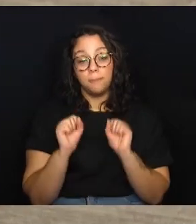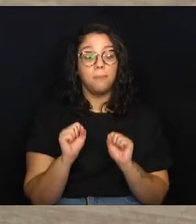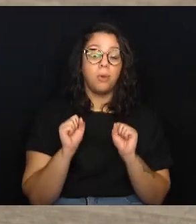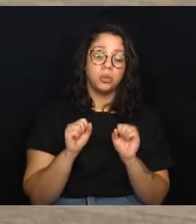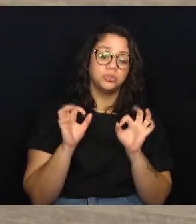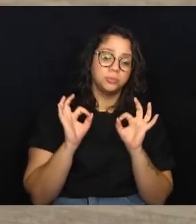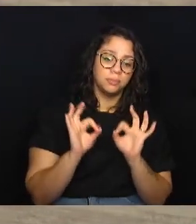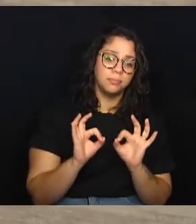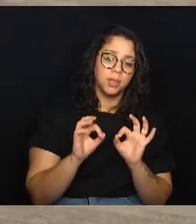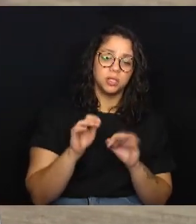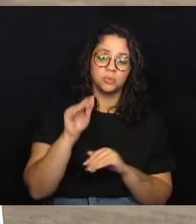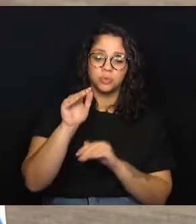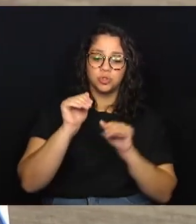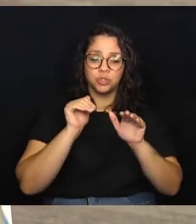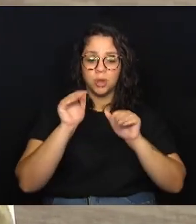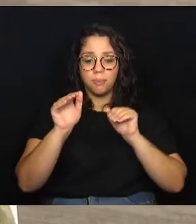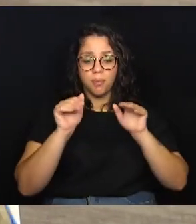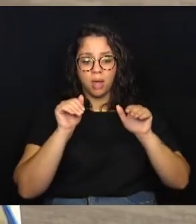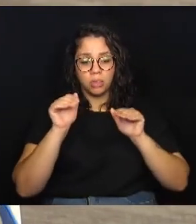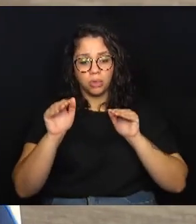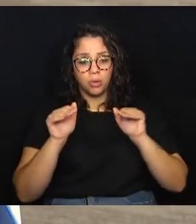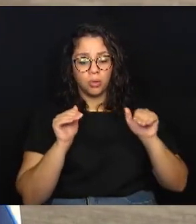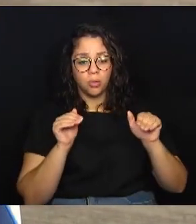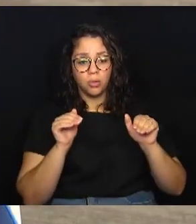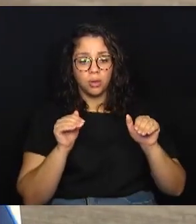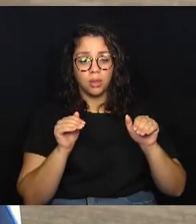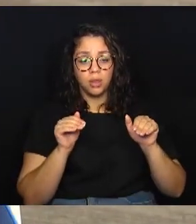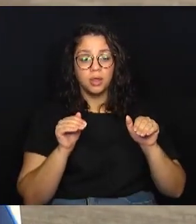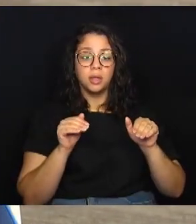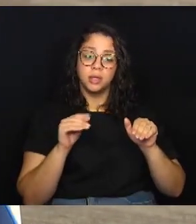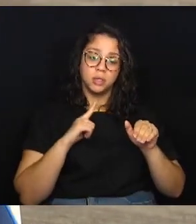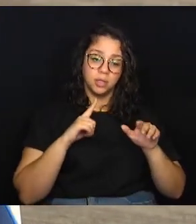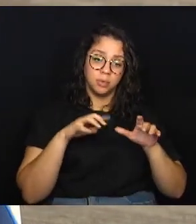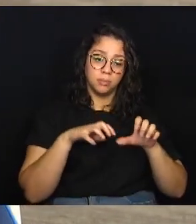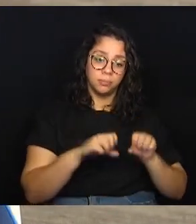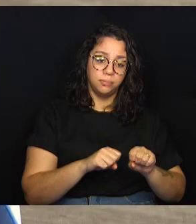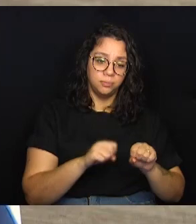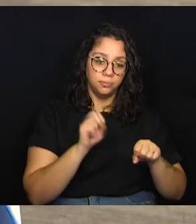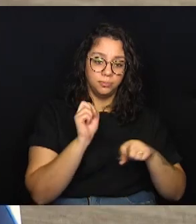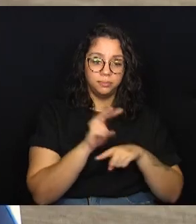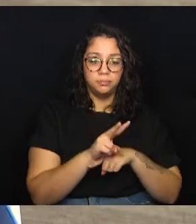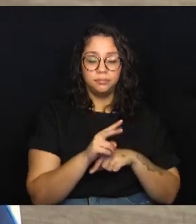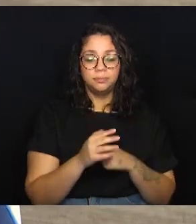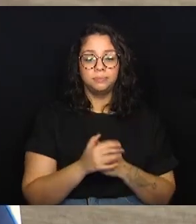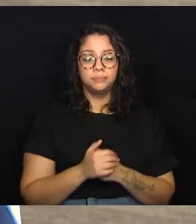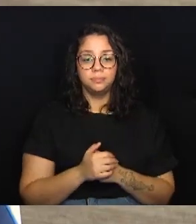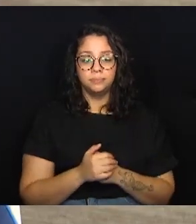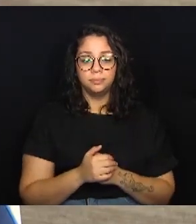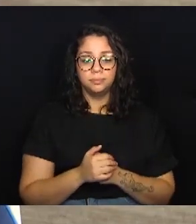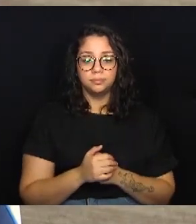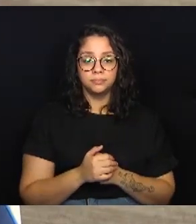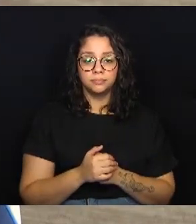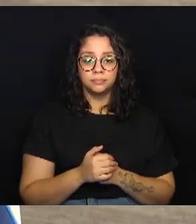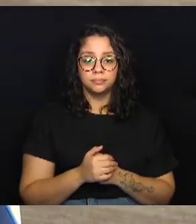futuros diretores de escola, possam efetivamente serem nomeados e ocuparem esse tão importante cargo.